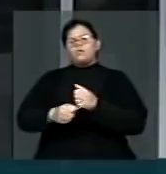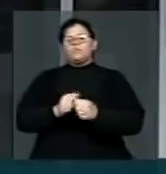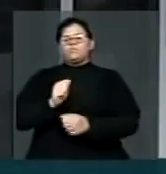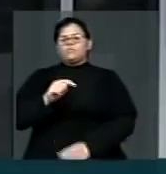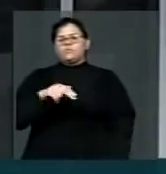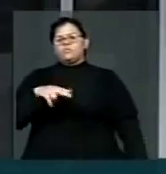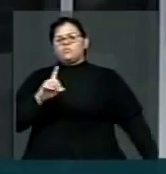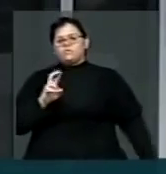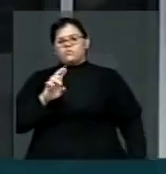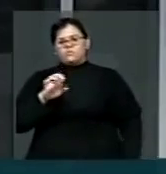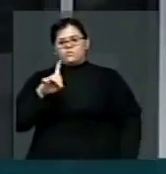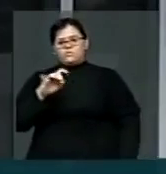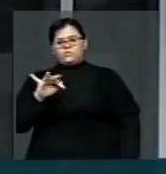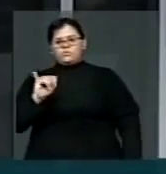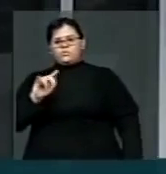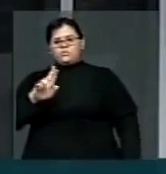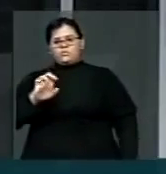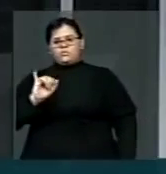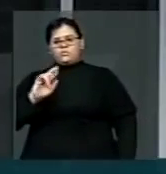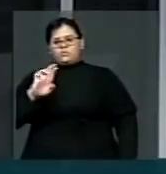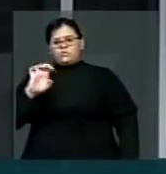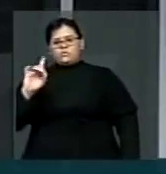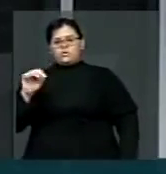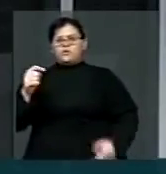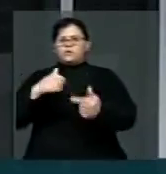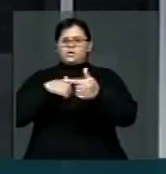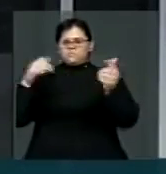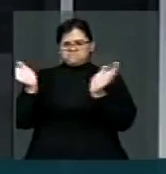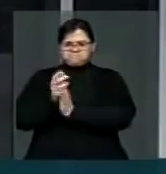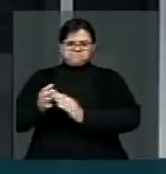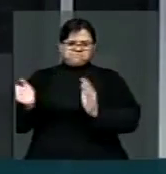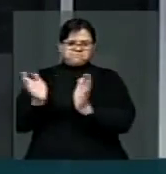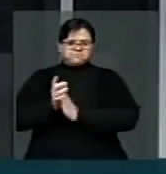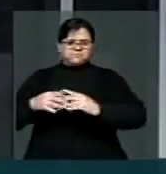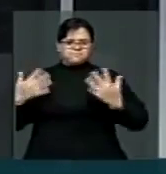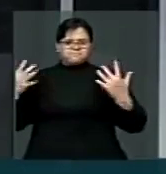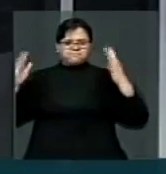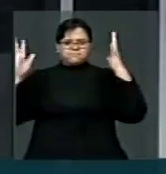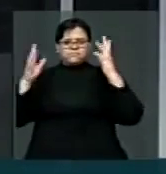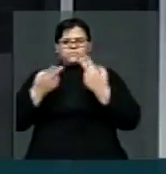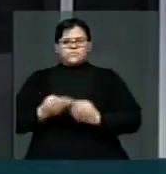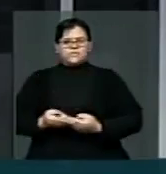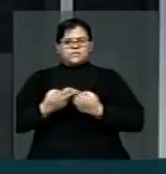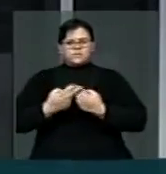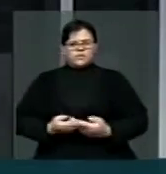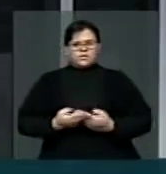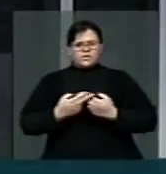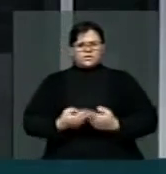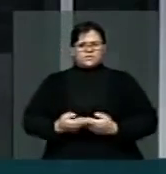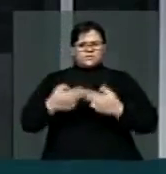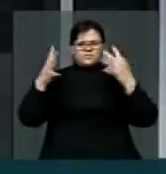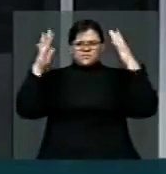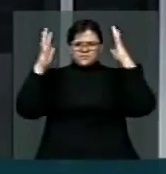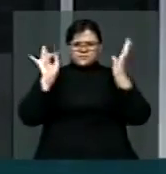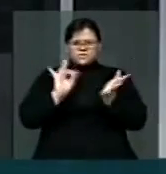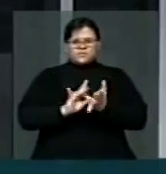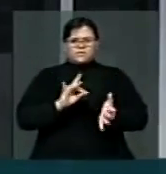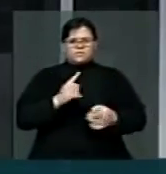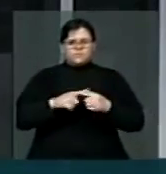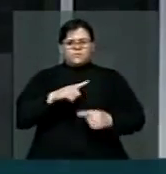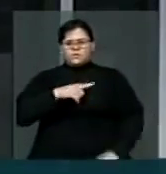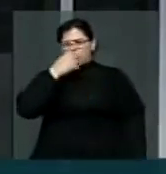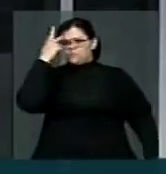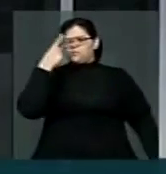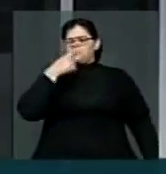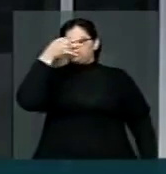Figueiredo, a quem eu aqui ergo o louvor da paciência, da persistência, da convicção. E